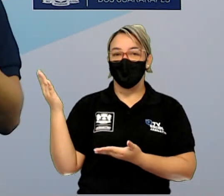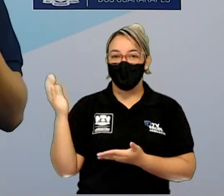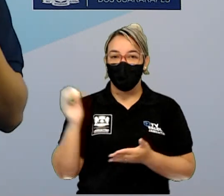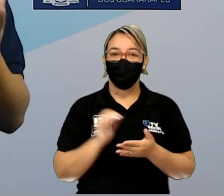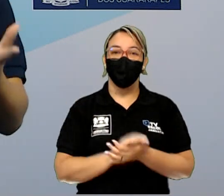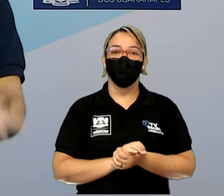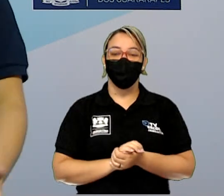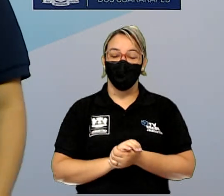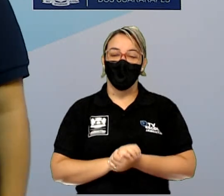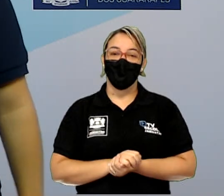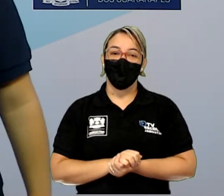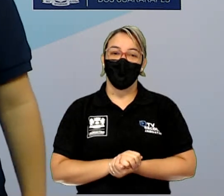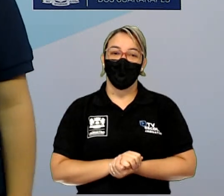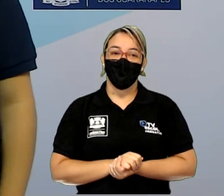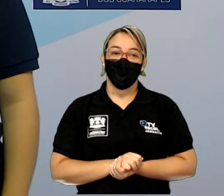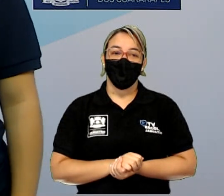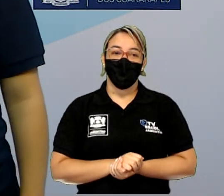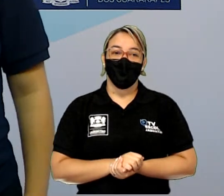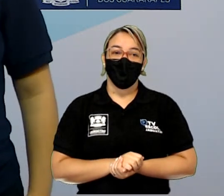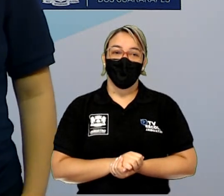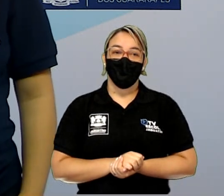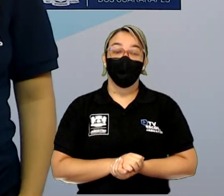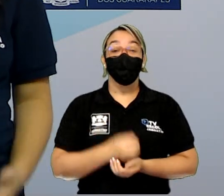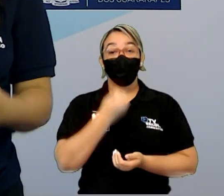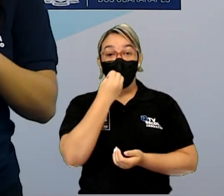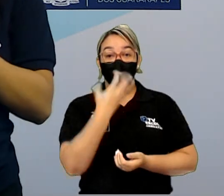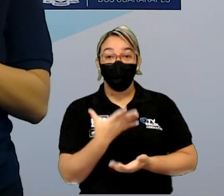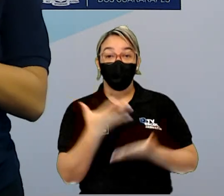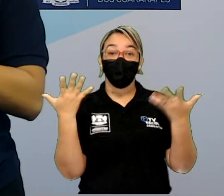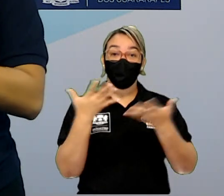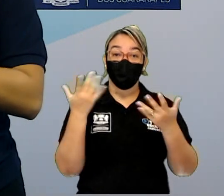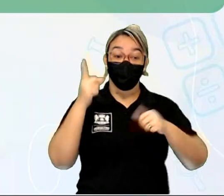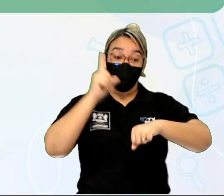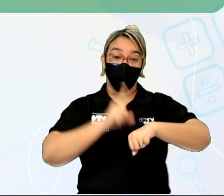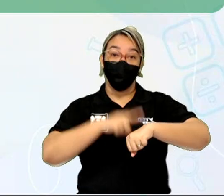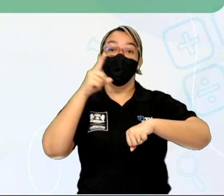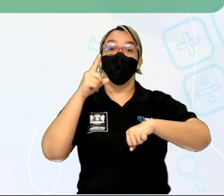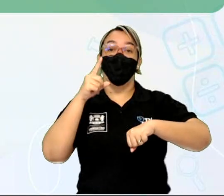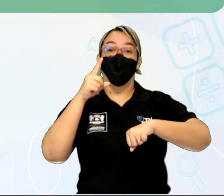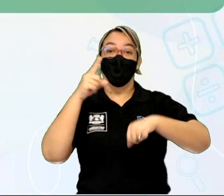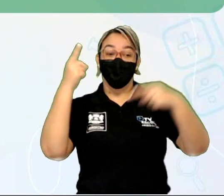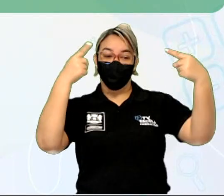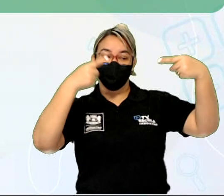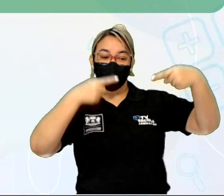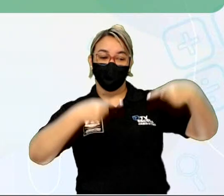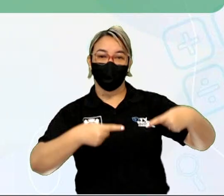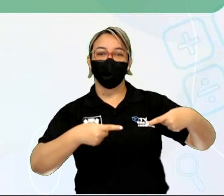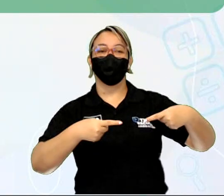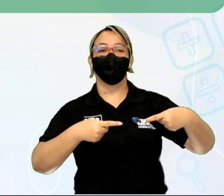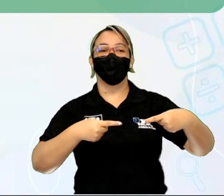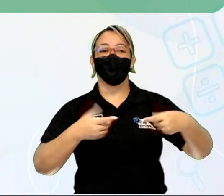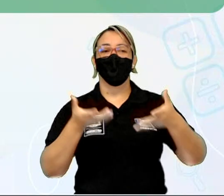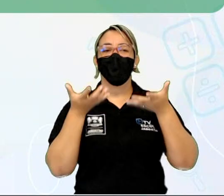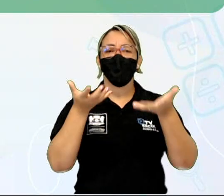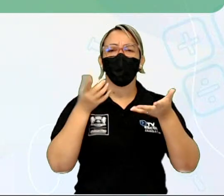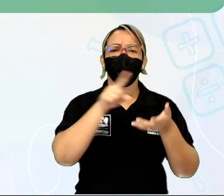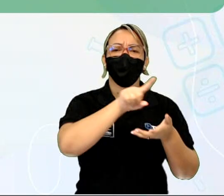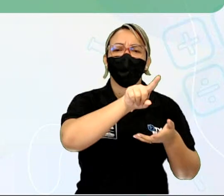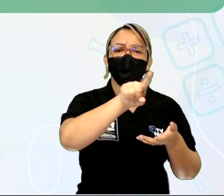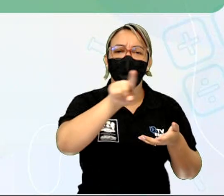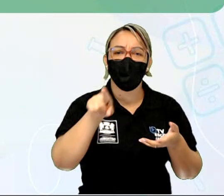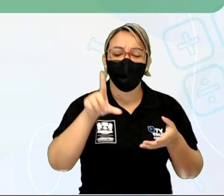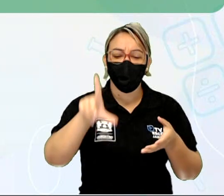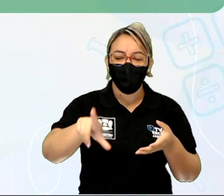em animação. Bom, chegou a hora do nosso desafio. Eu quero que vocês escolham